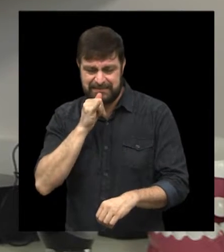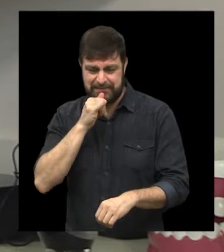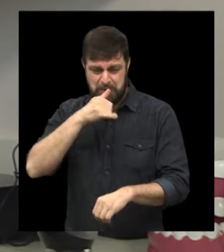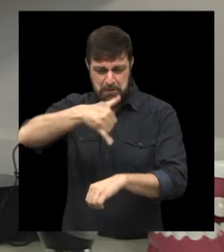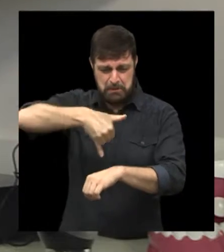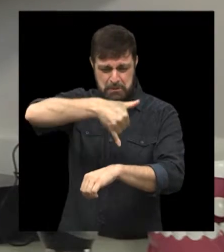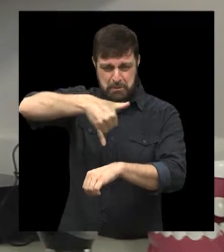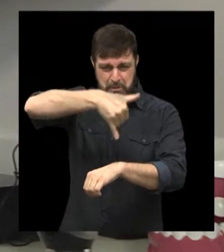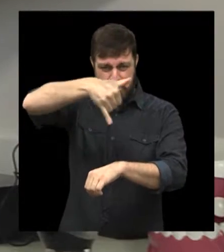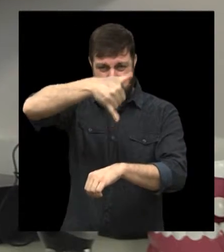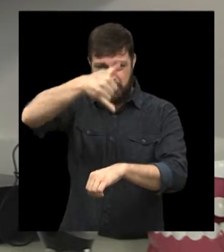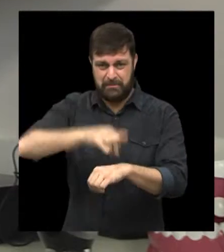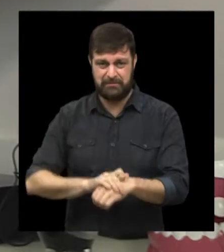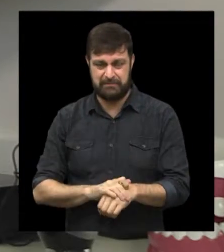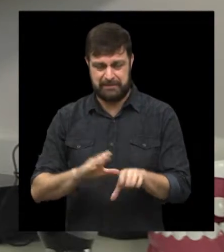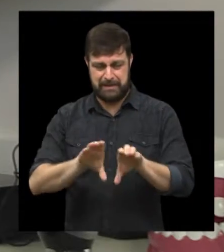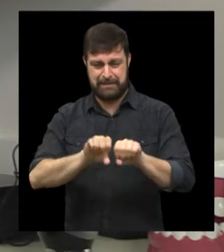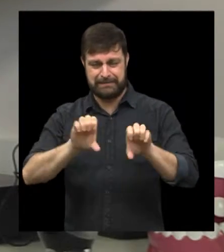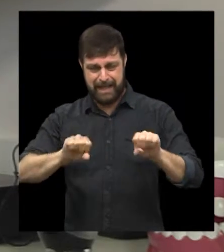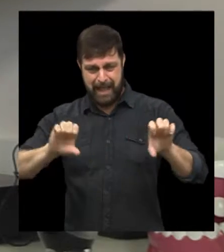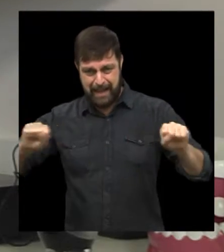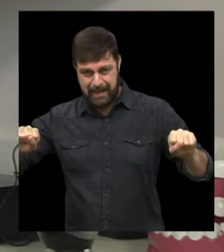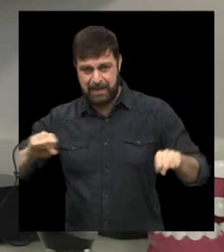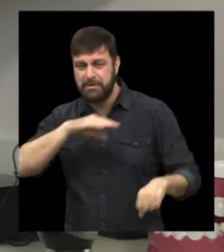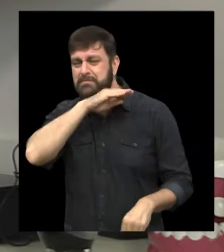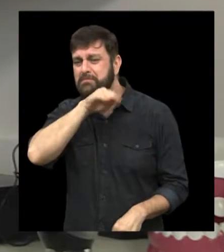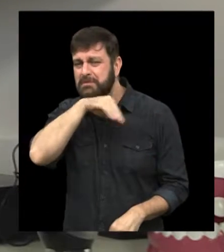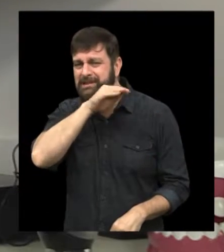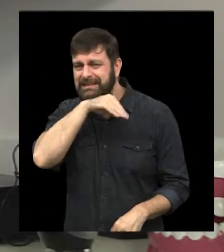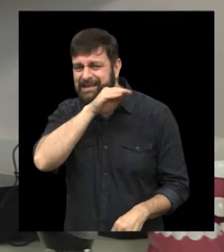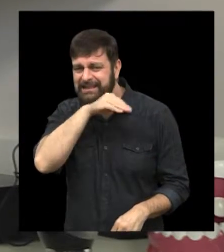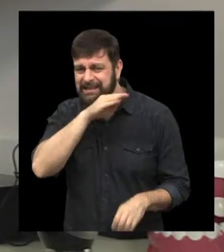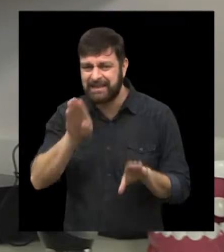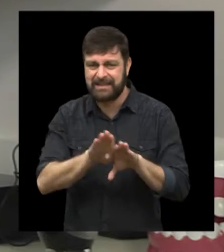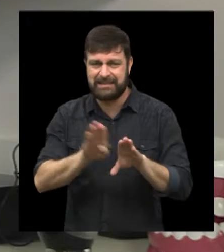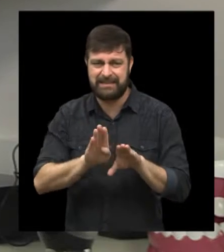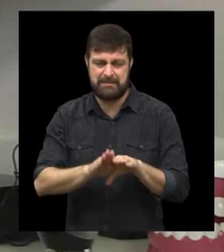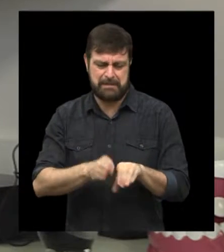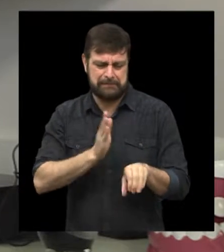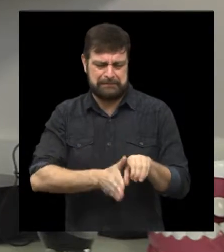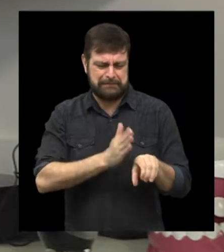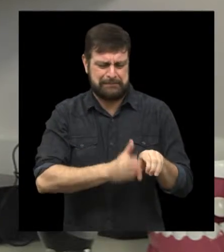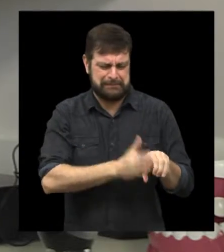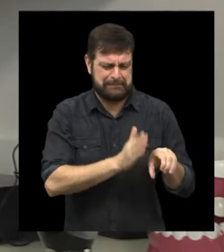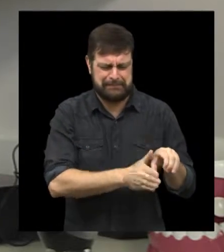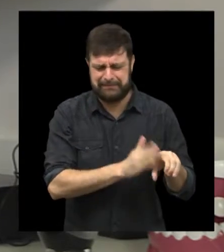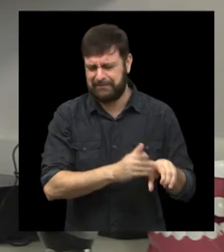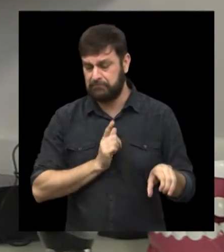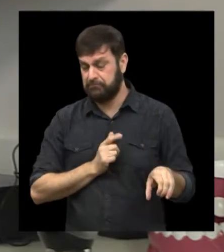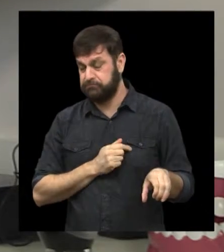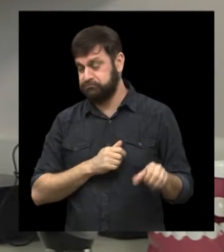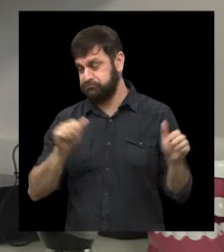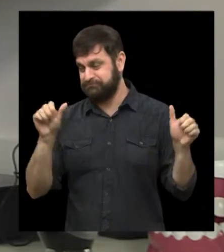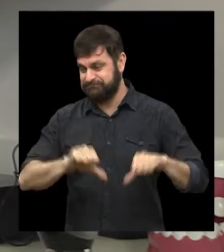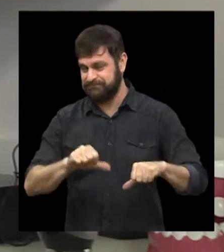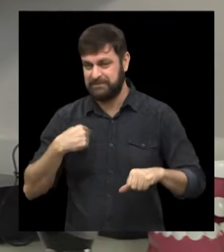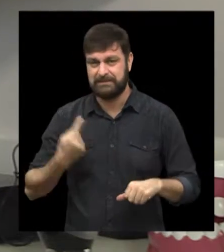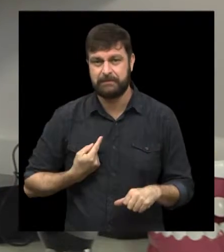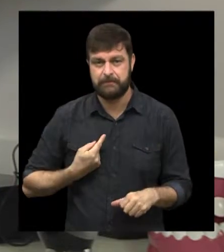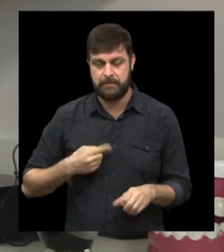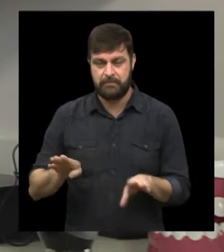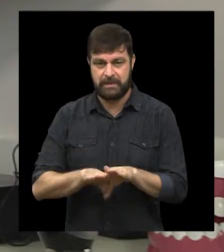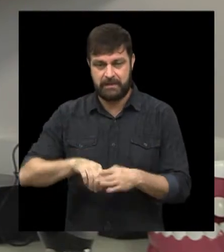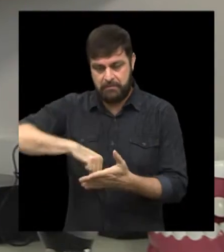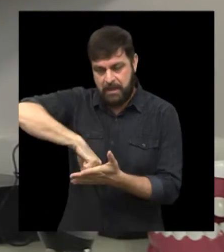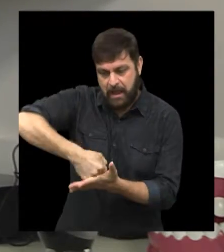as carnes gordurosas, os embutidos como salame, mortadela, linguiça, lombo canadense, presunto gordo e o alho e a